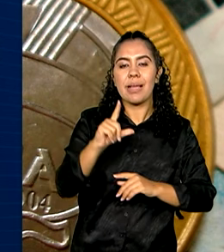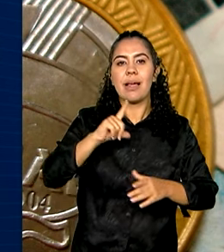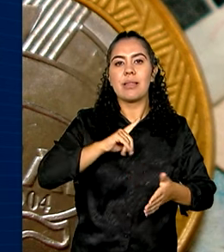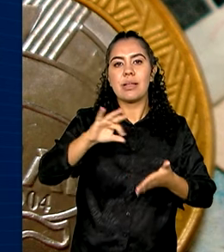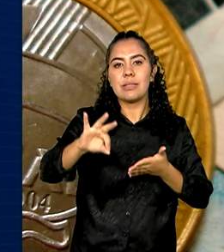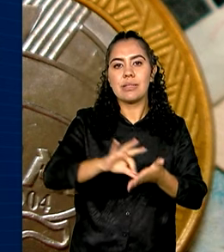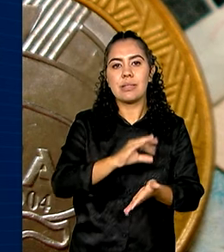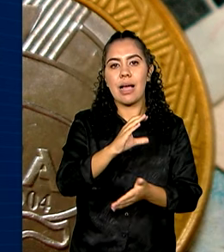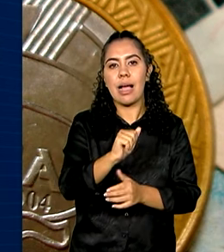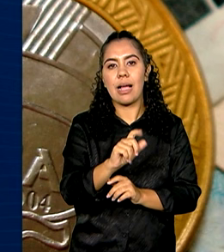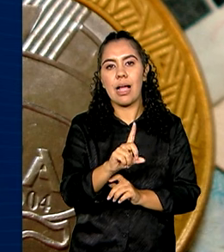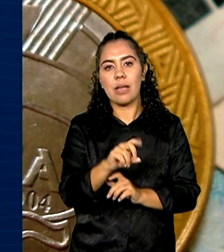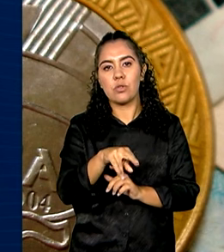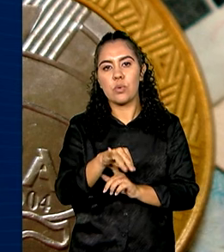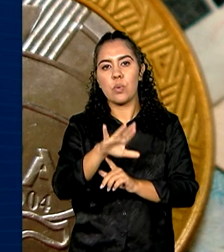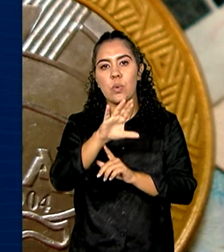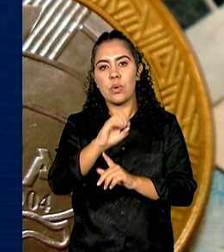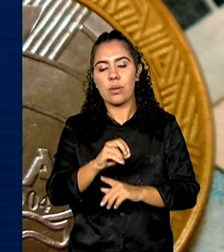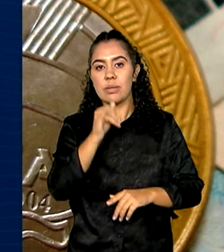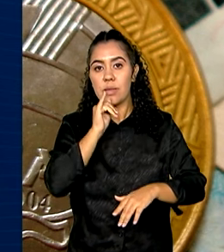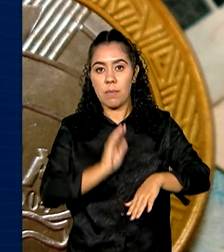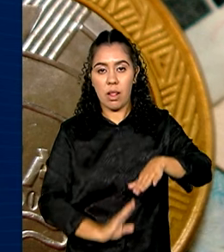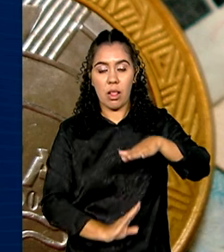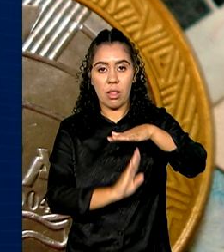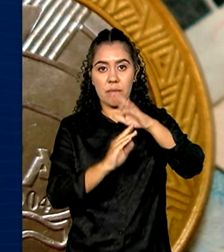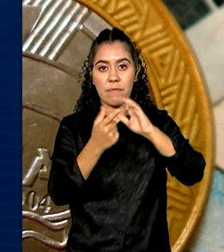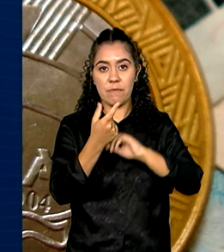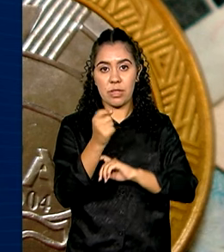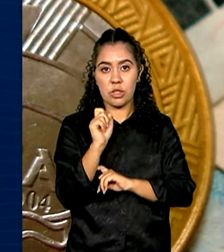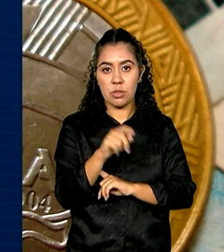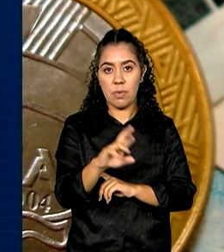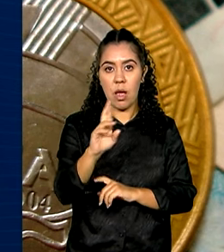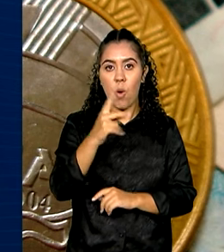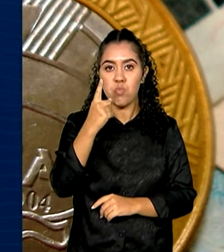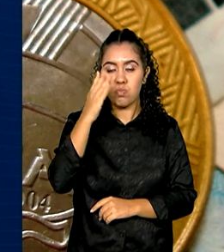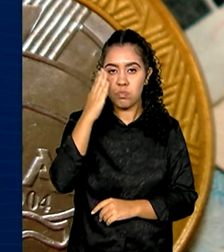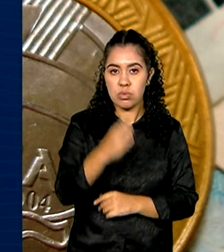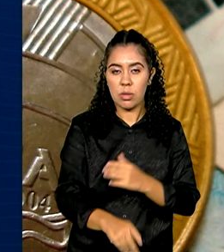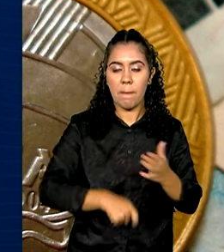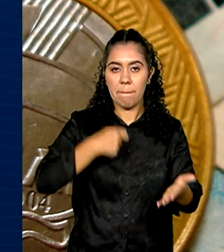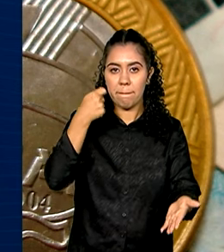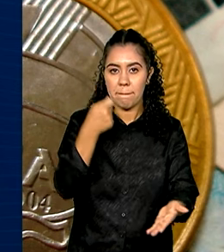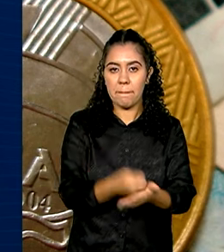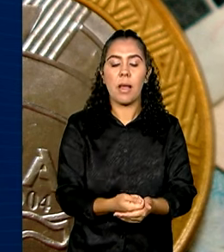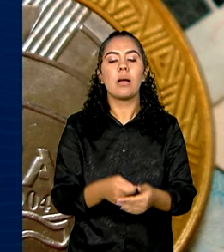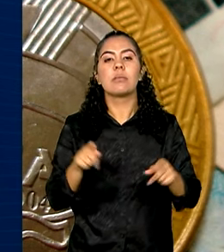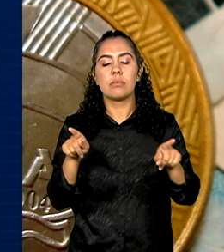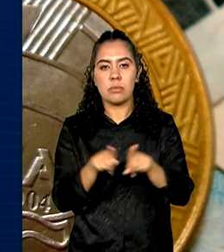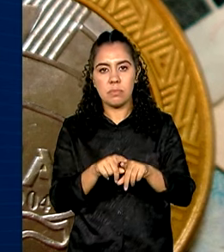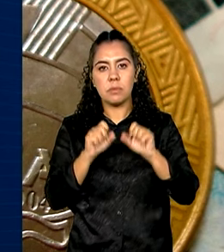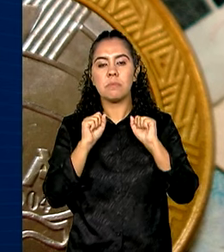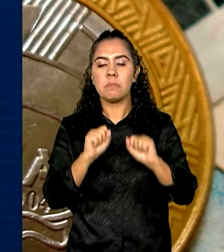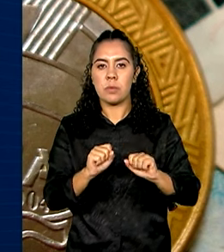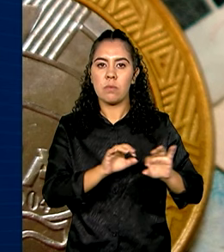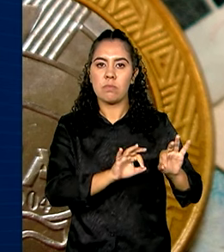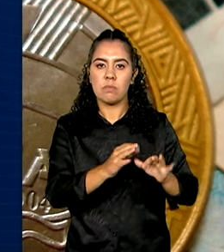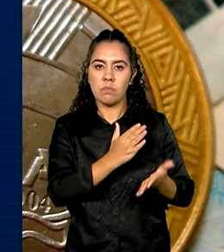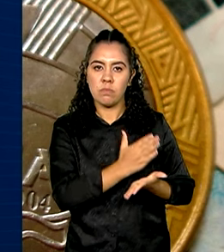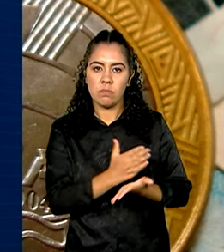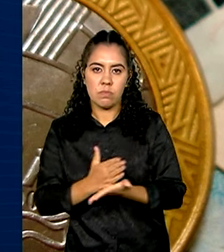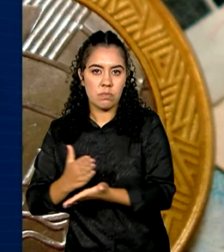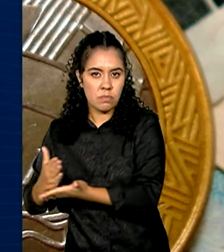Débitos de até R$ 20 mil a serem pagos numa única parcela após a renegociação também puderam ser parcelados.